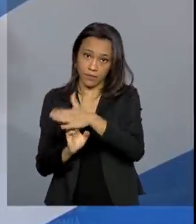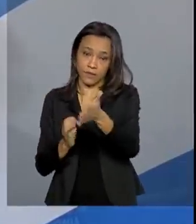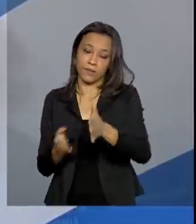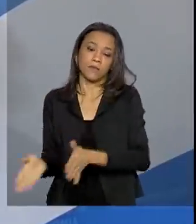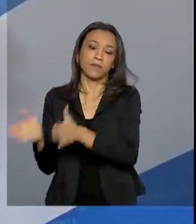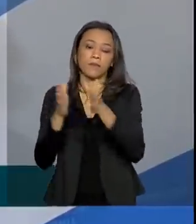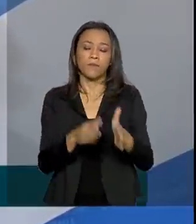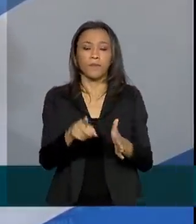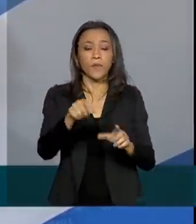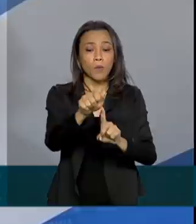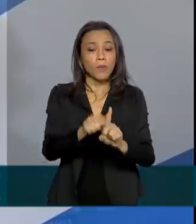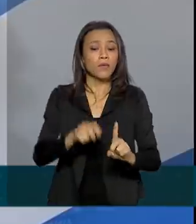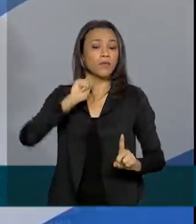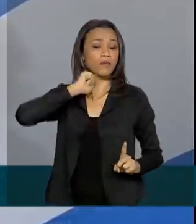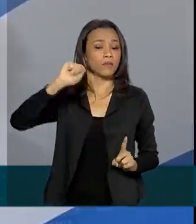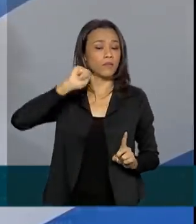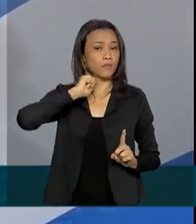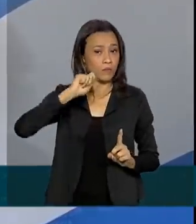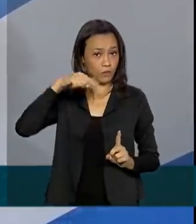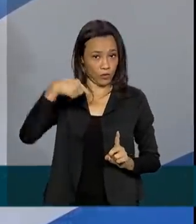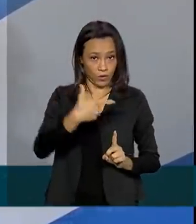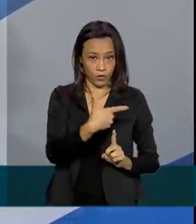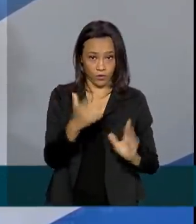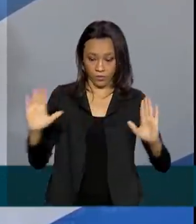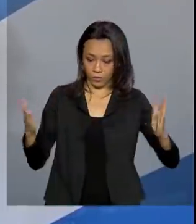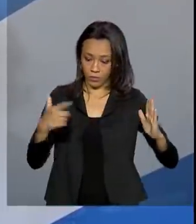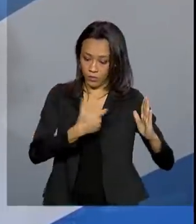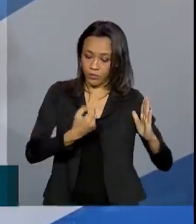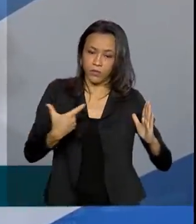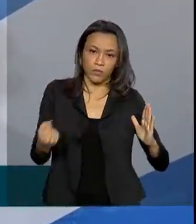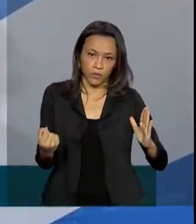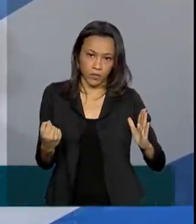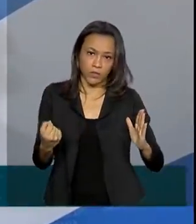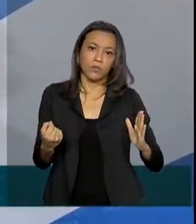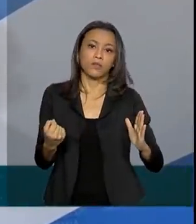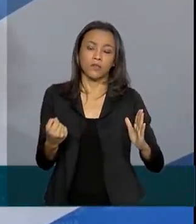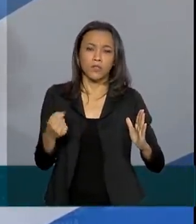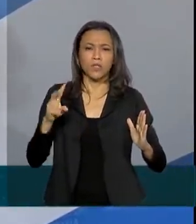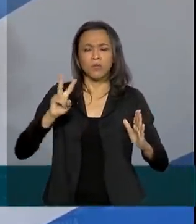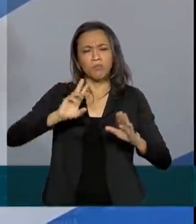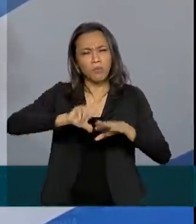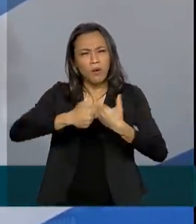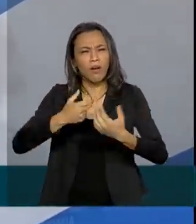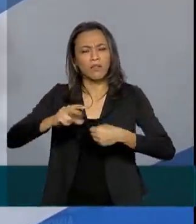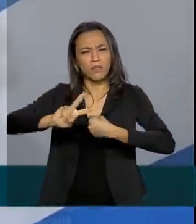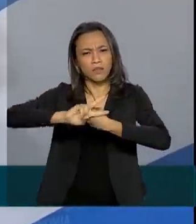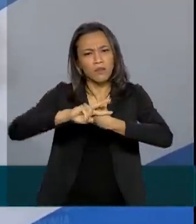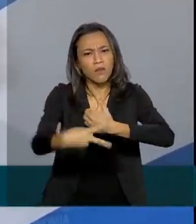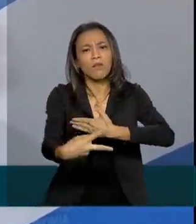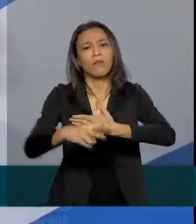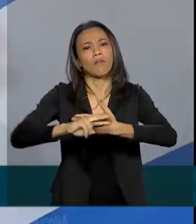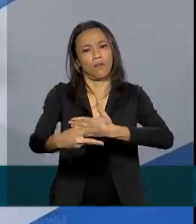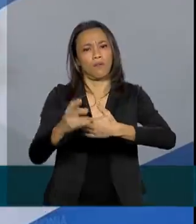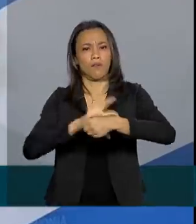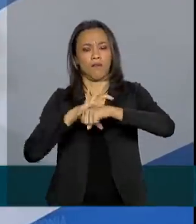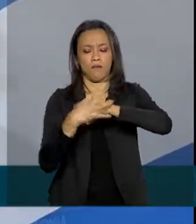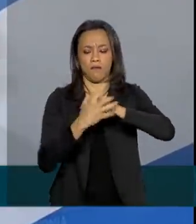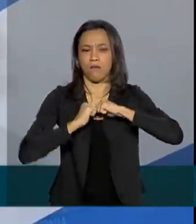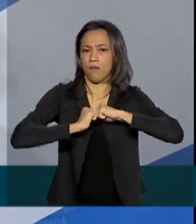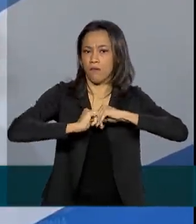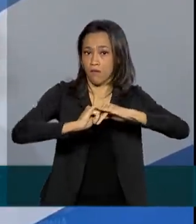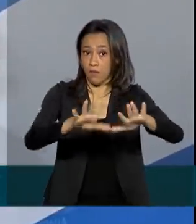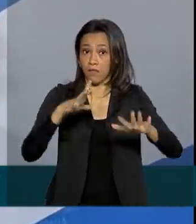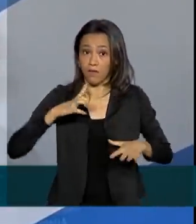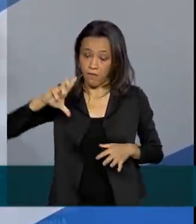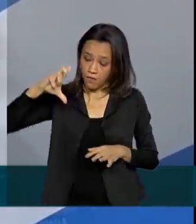2020, excepcionalmente já em decorrência dos impactos da pandemia, nós vimos uma redução